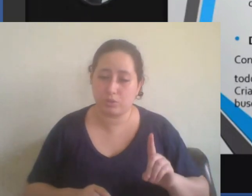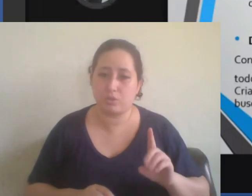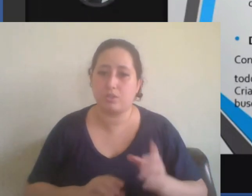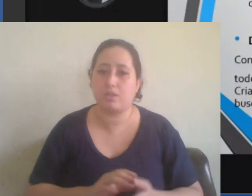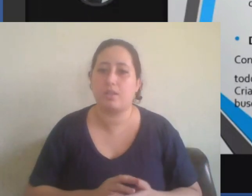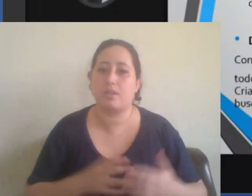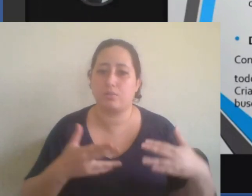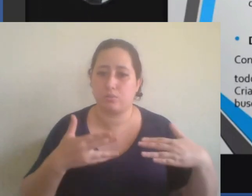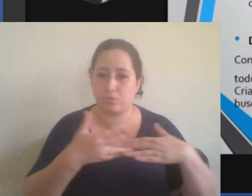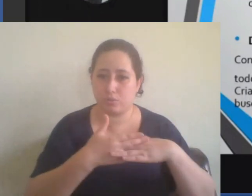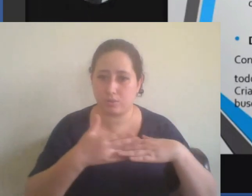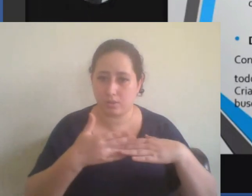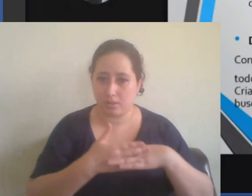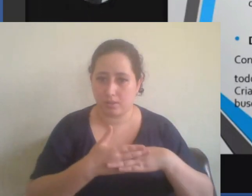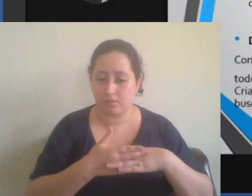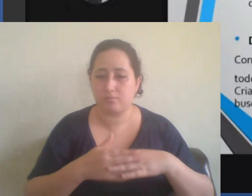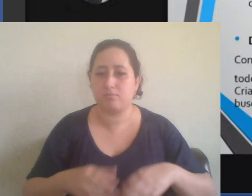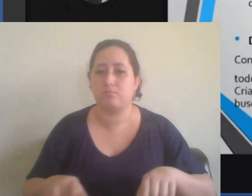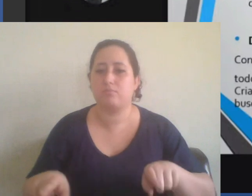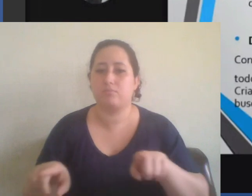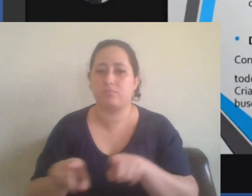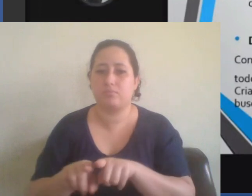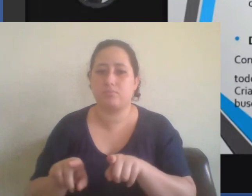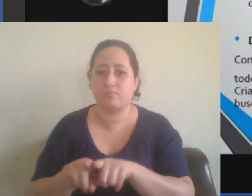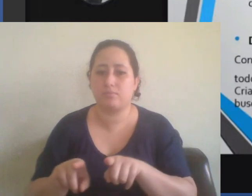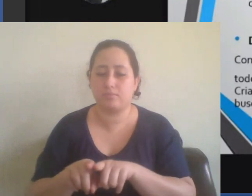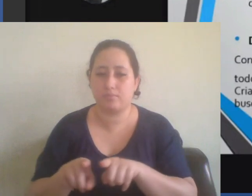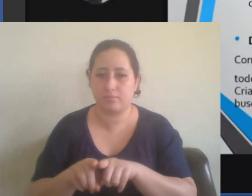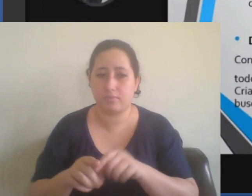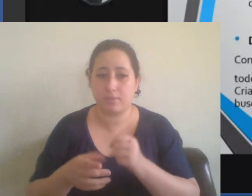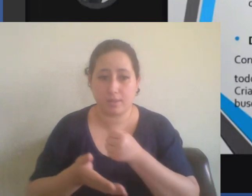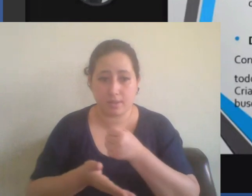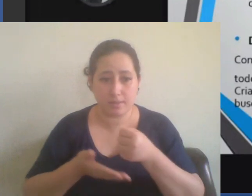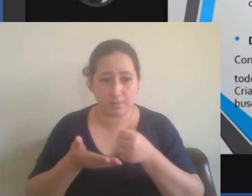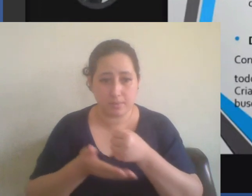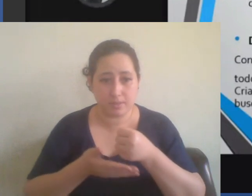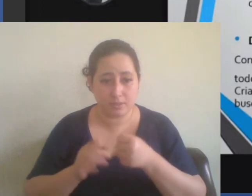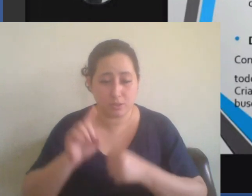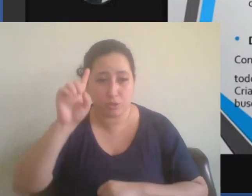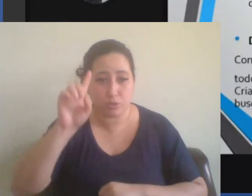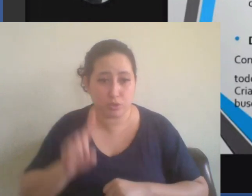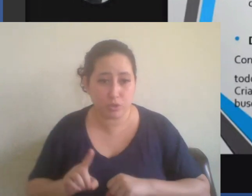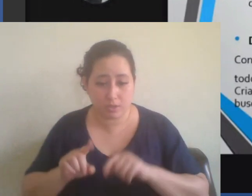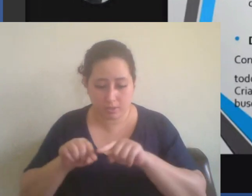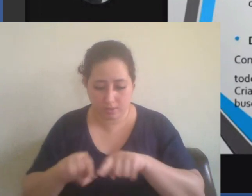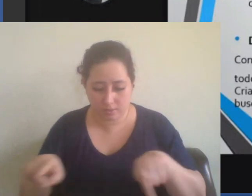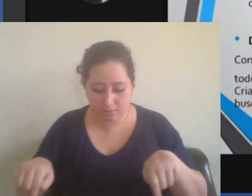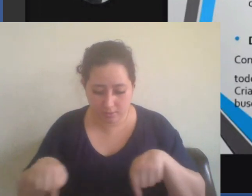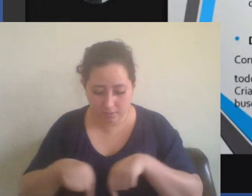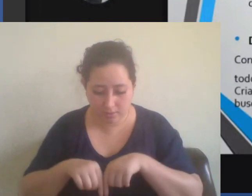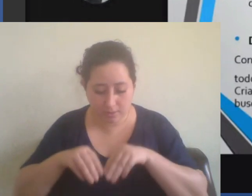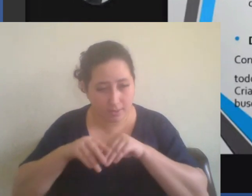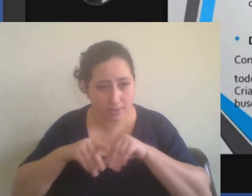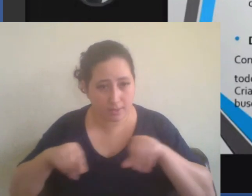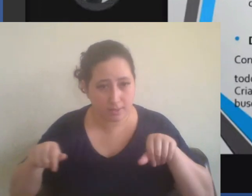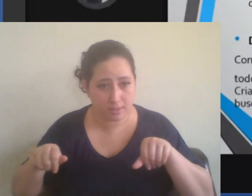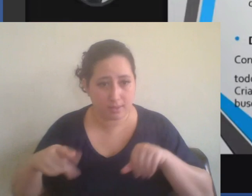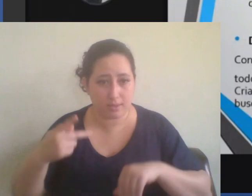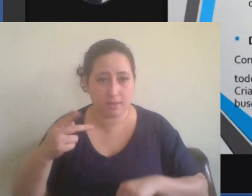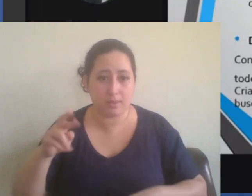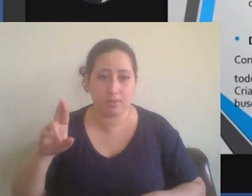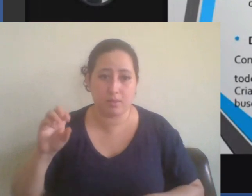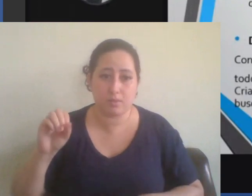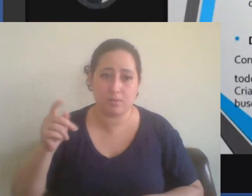ela também fundamenta o direito à propriedade do